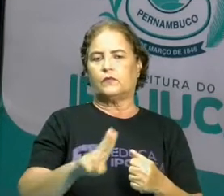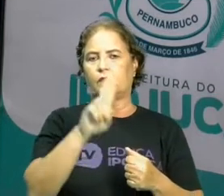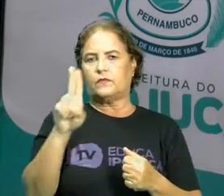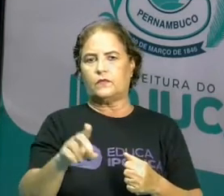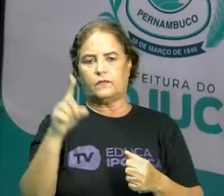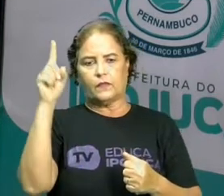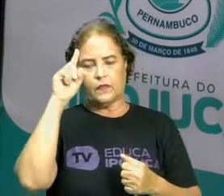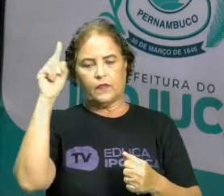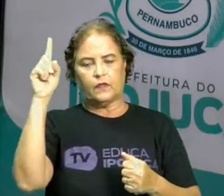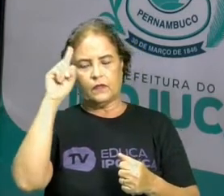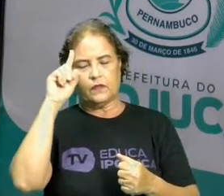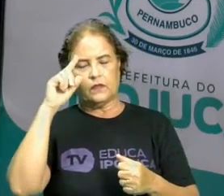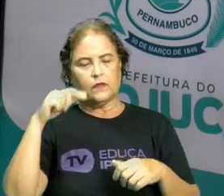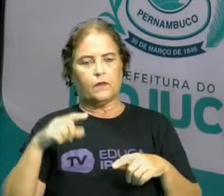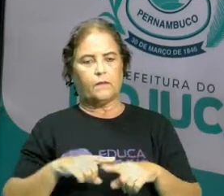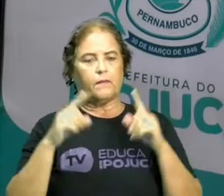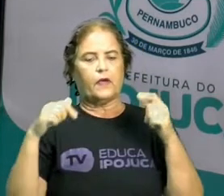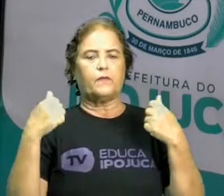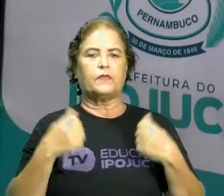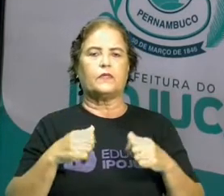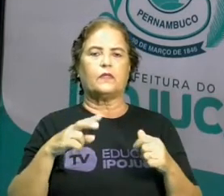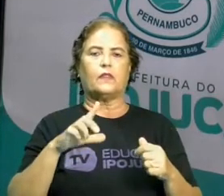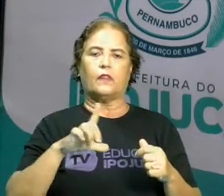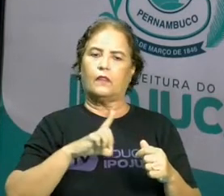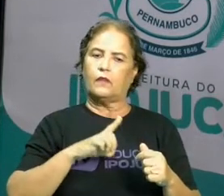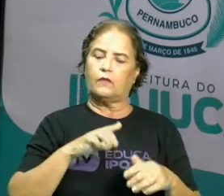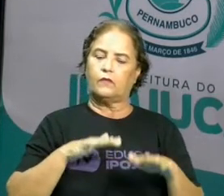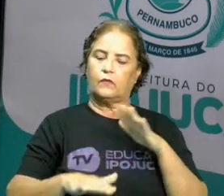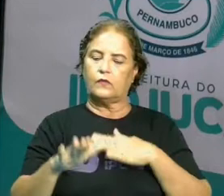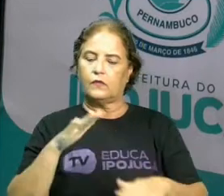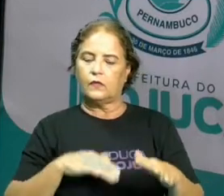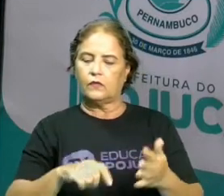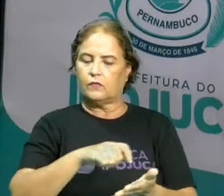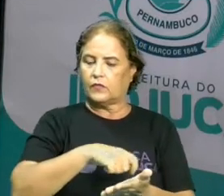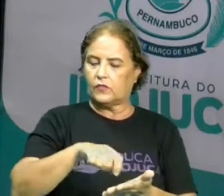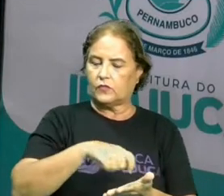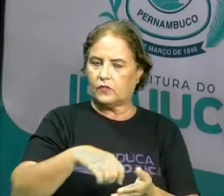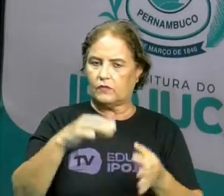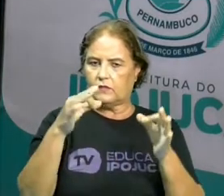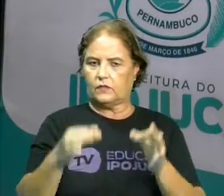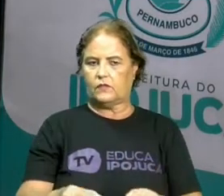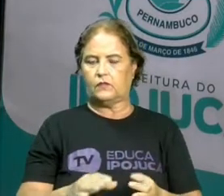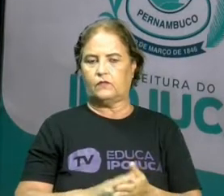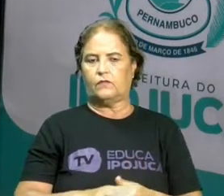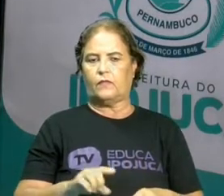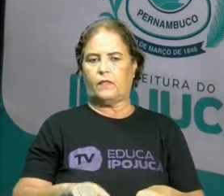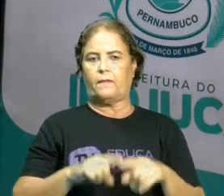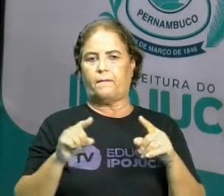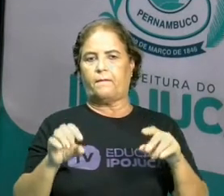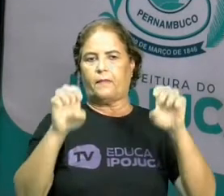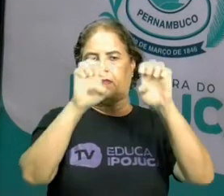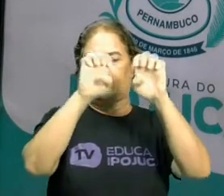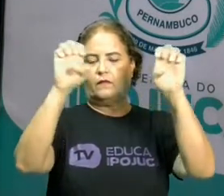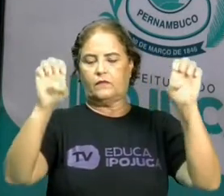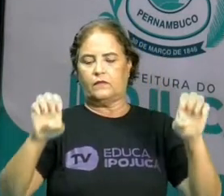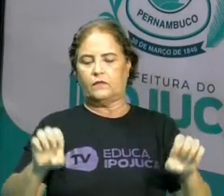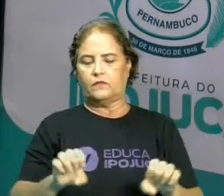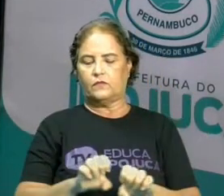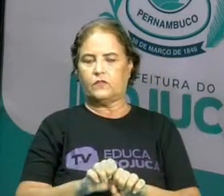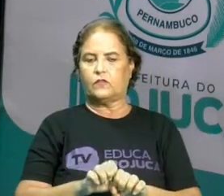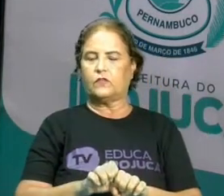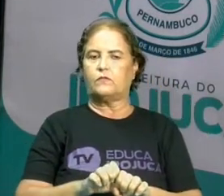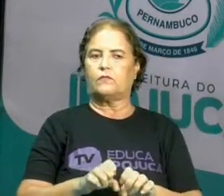para escrever corretamente os números que nós queremos. Mais um sistema de numeração é o sistema grego,